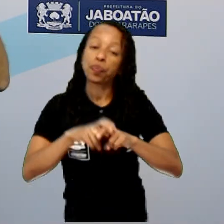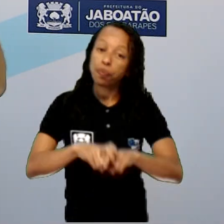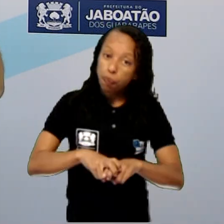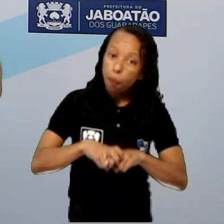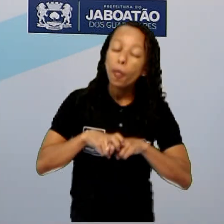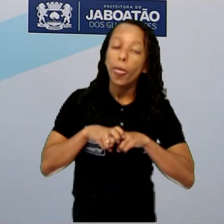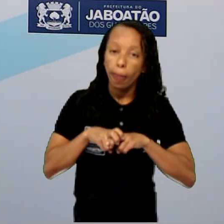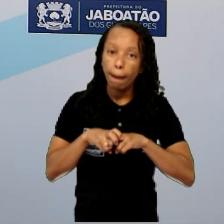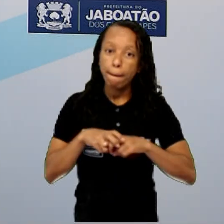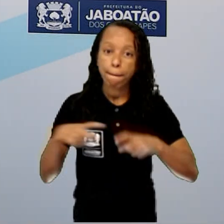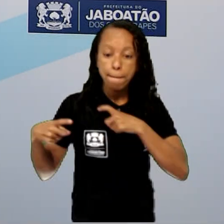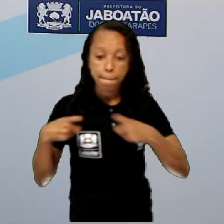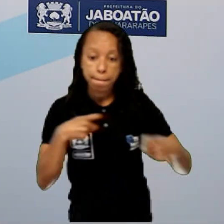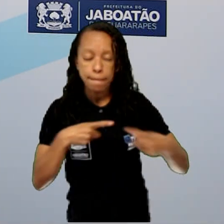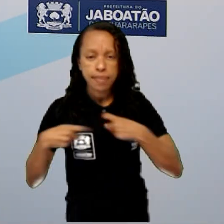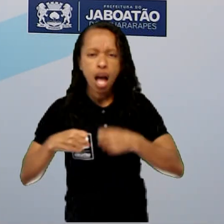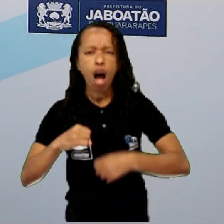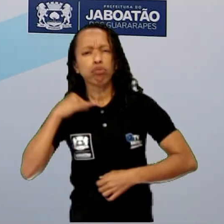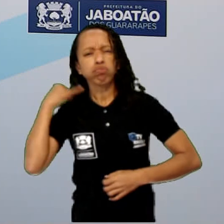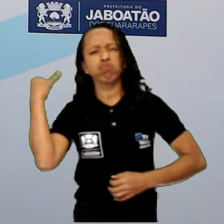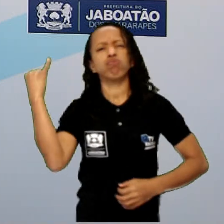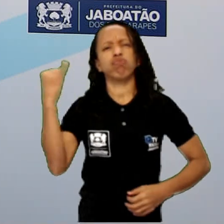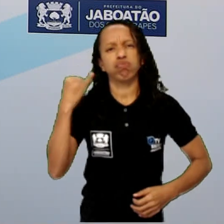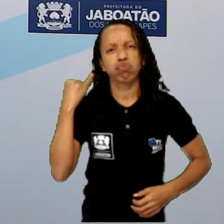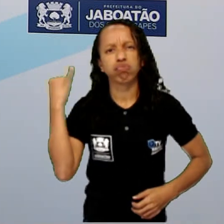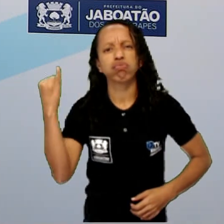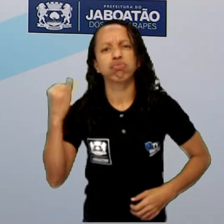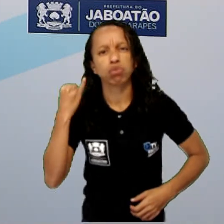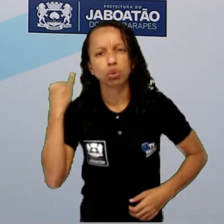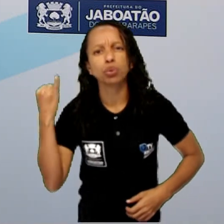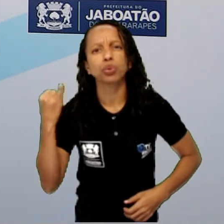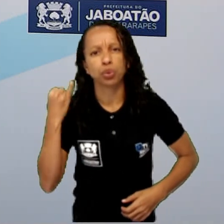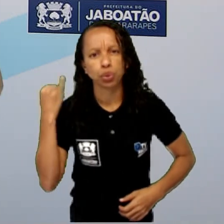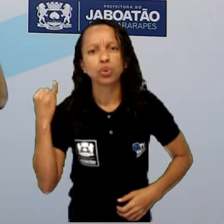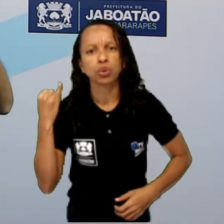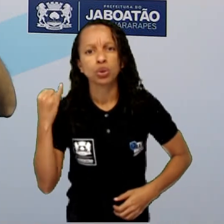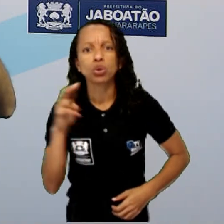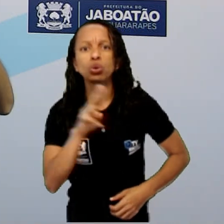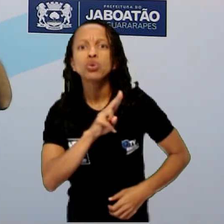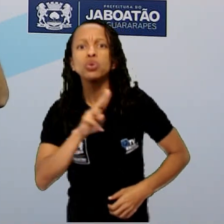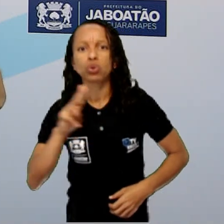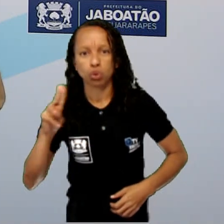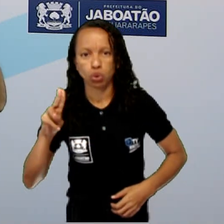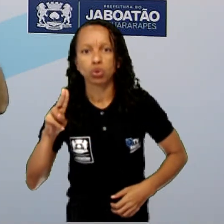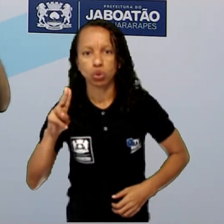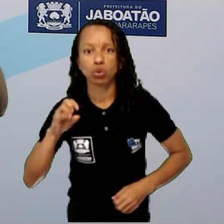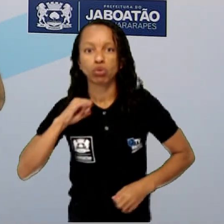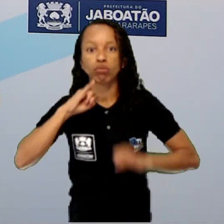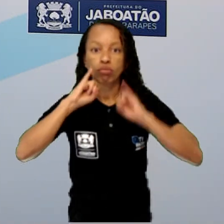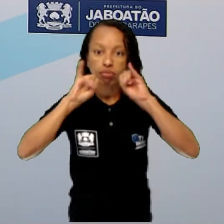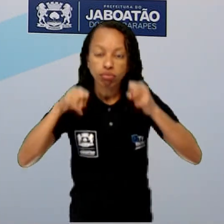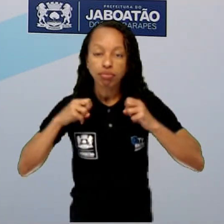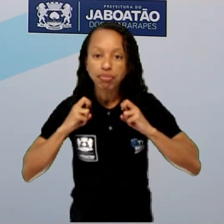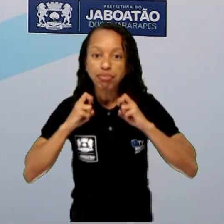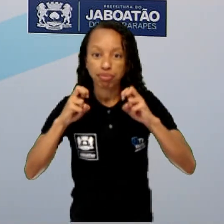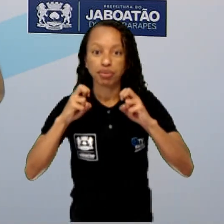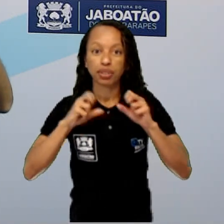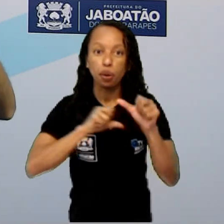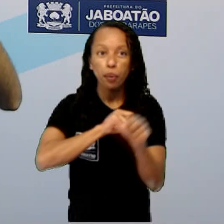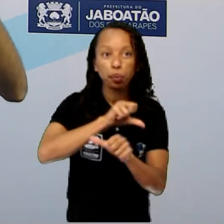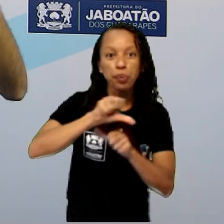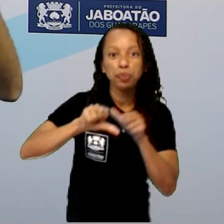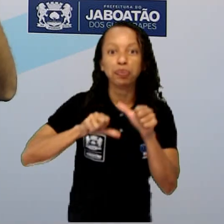essa batalha, gente, foi tão importante que o nome de Jaboatão mudou para